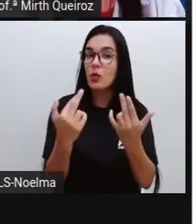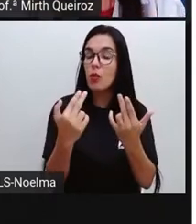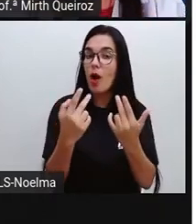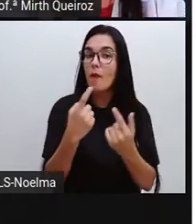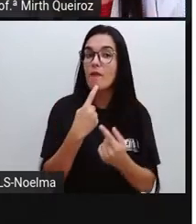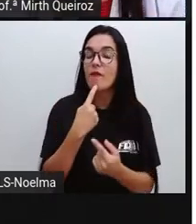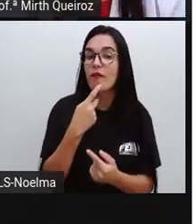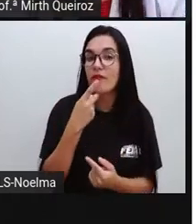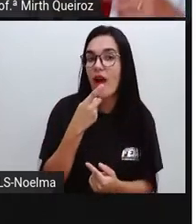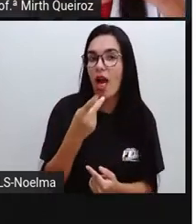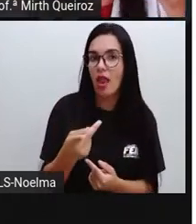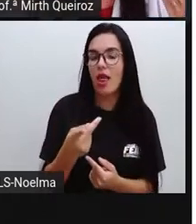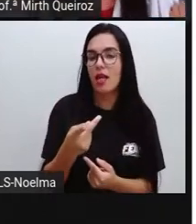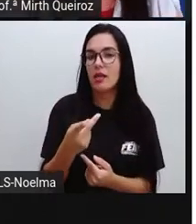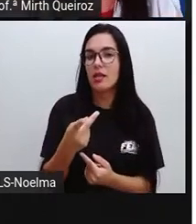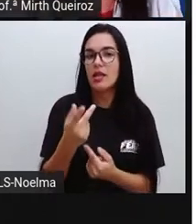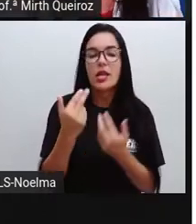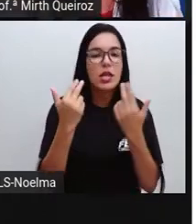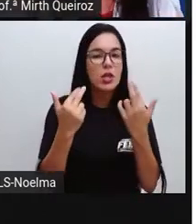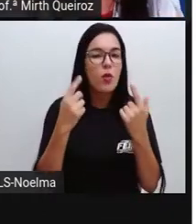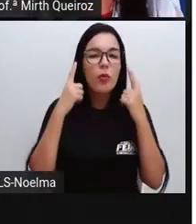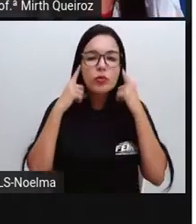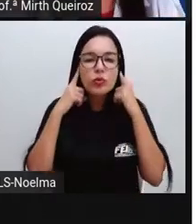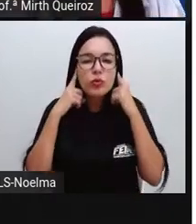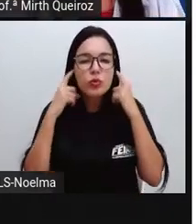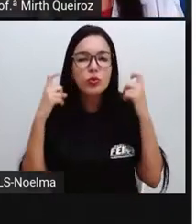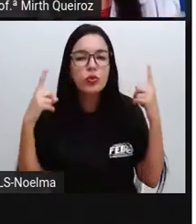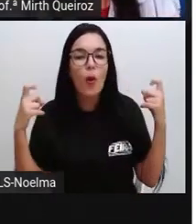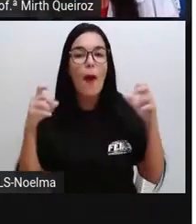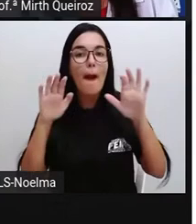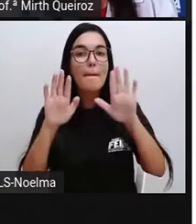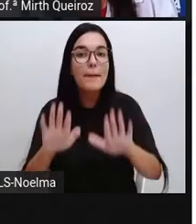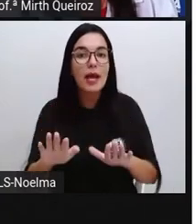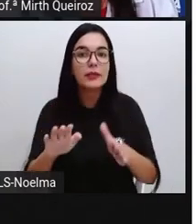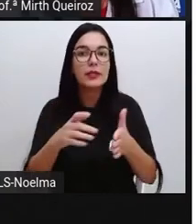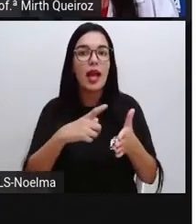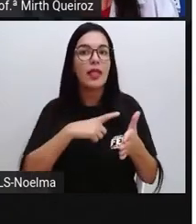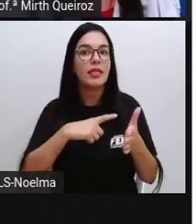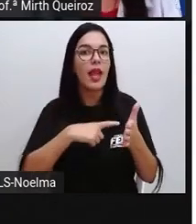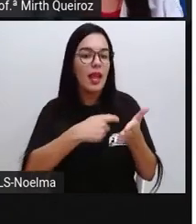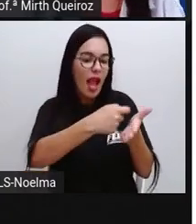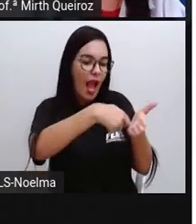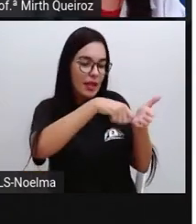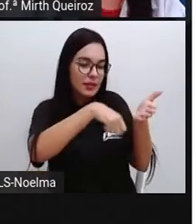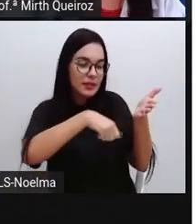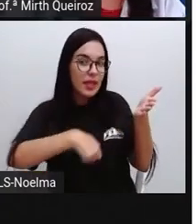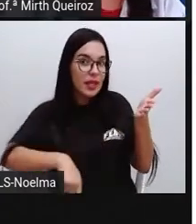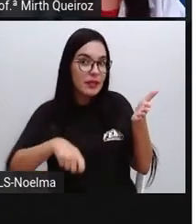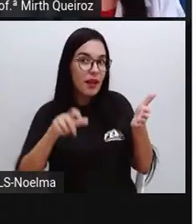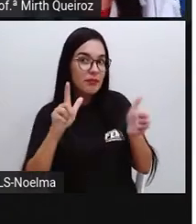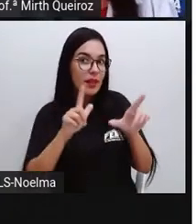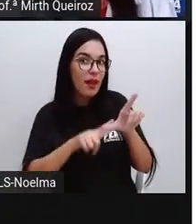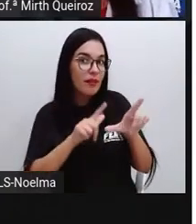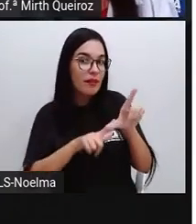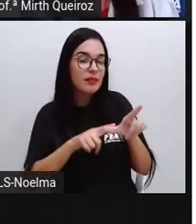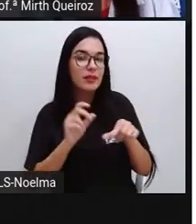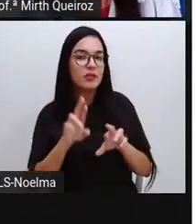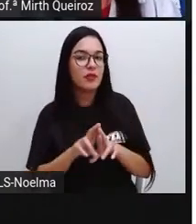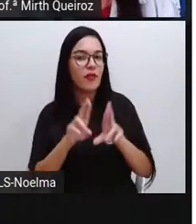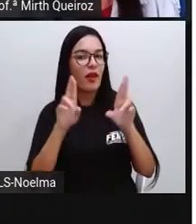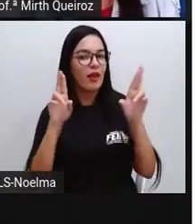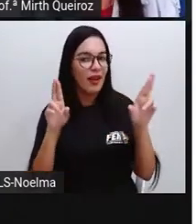pronúncia, com a mesma sonoridade, mas que apresentam grafias e significados diferentes,